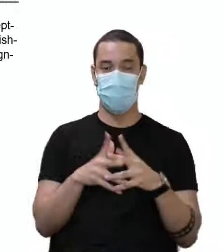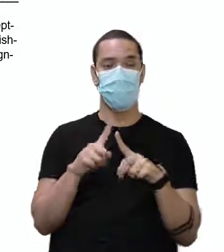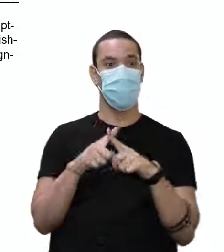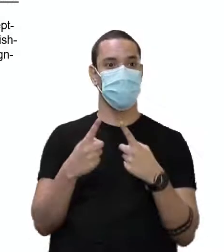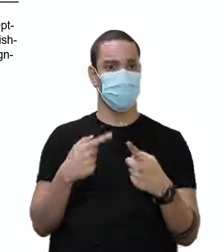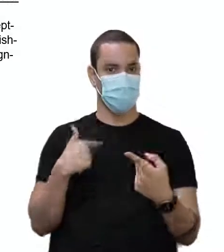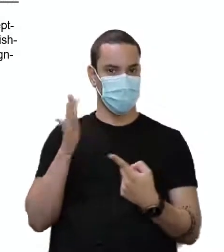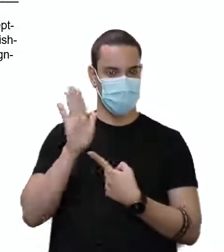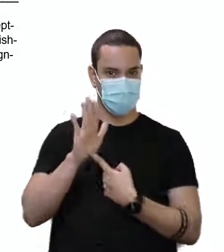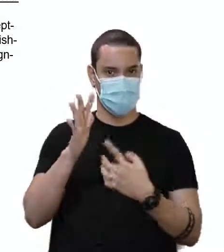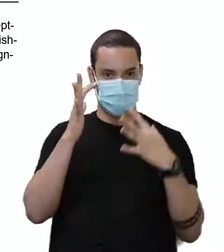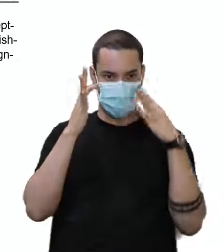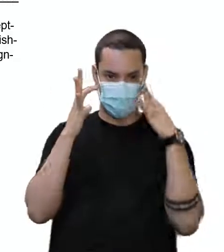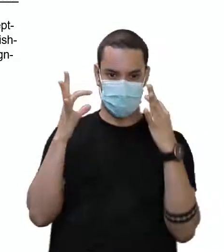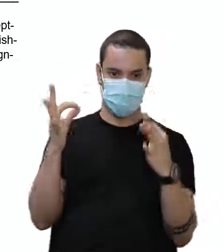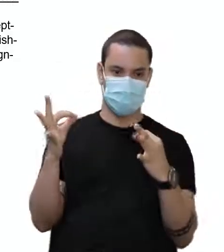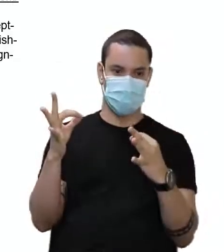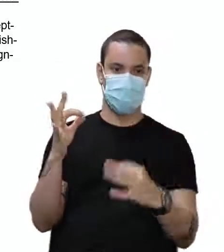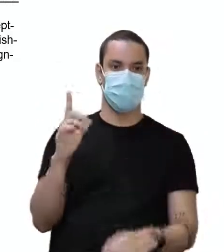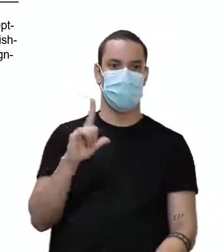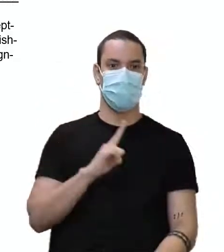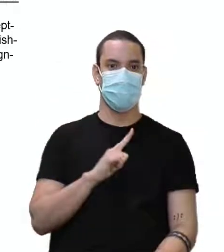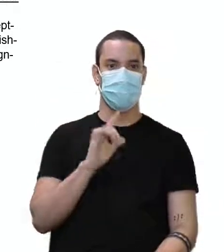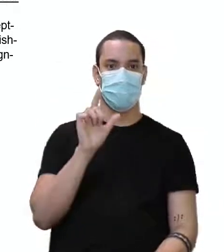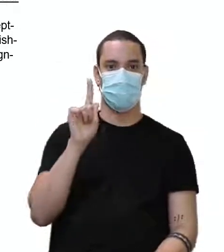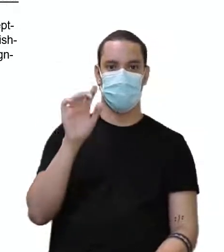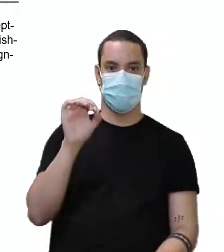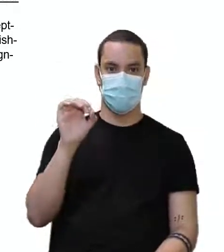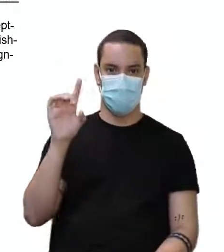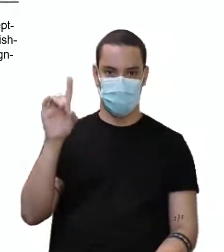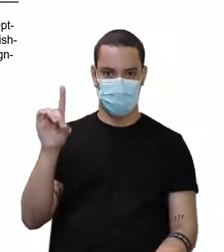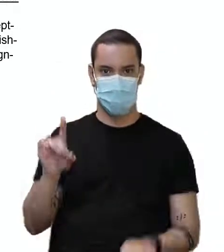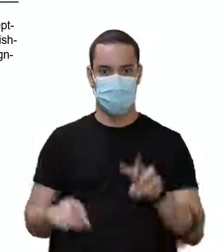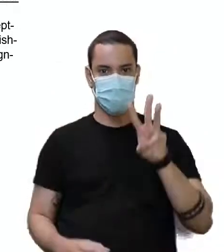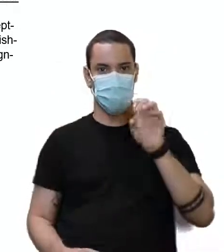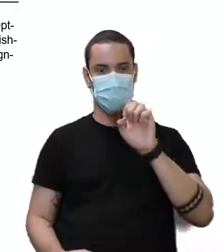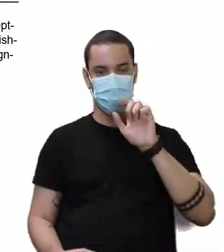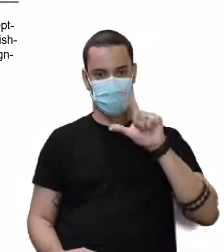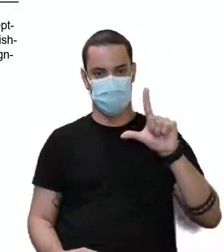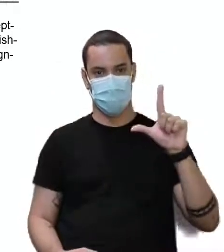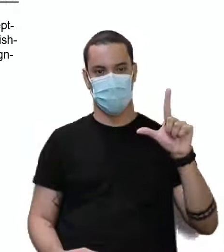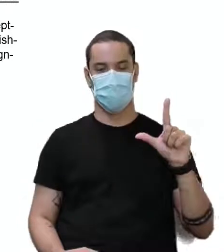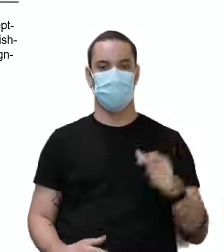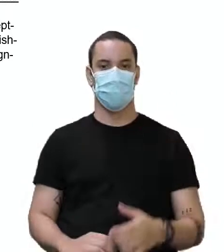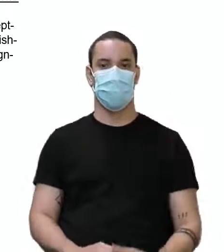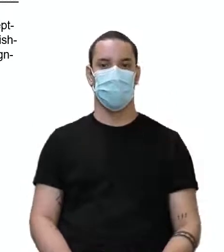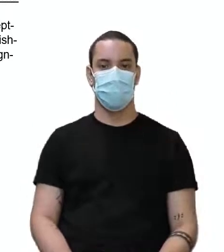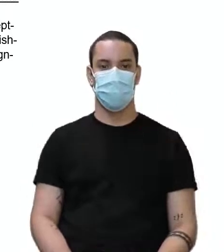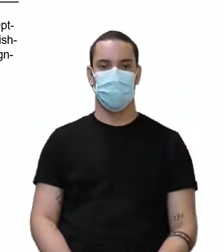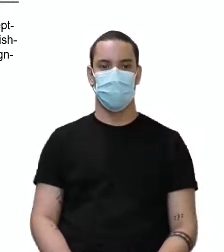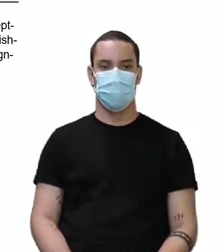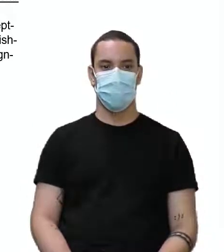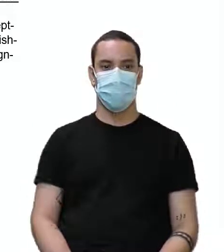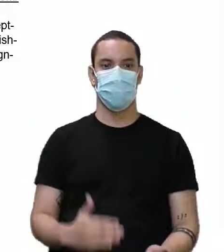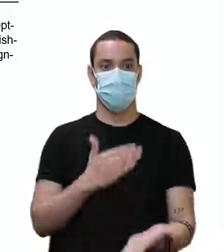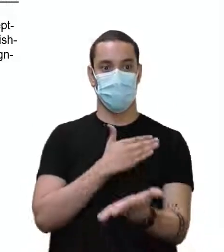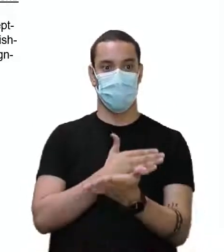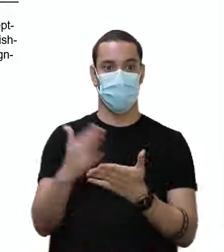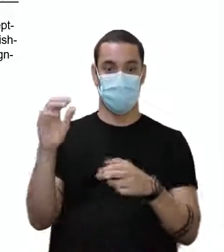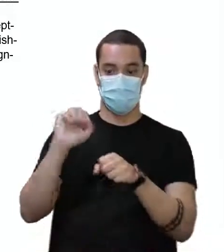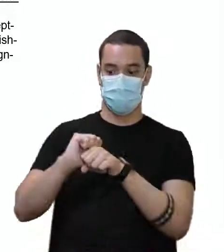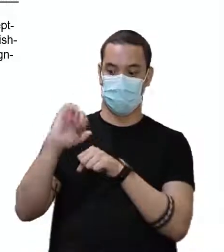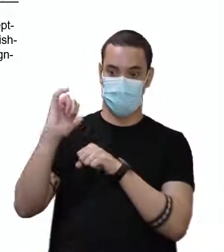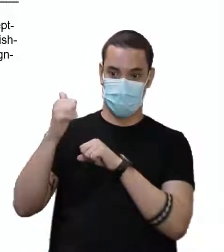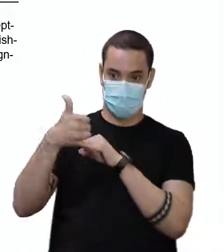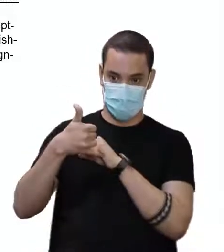mas é bom prestar atenção. Olha aí, nós temos good and well. E aí, good, nós vamos começar com esse adjetivo. Ele é um